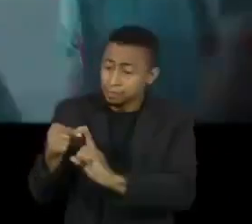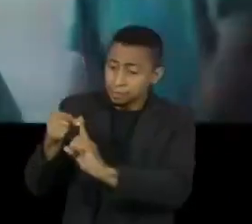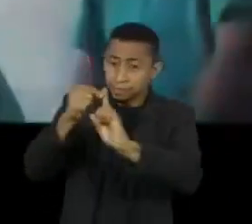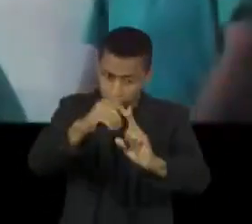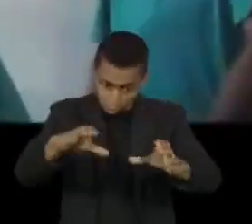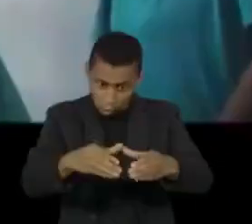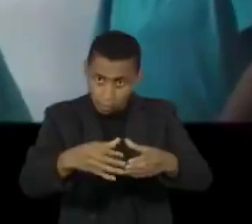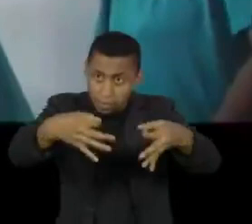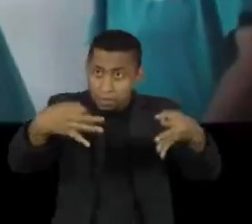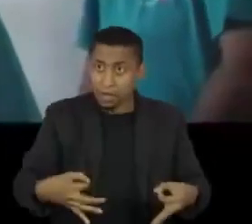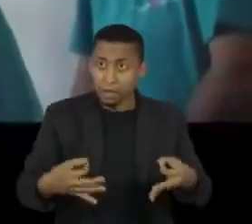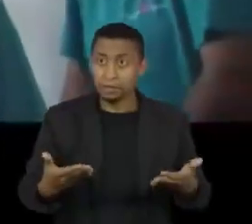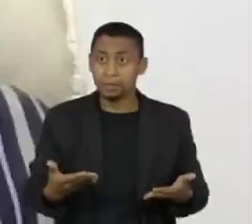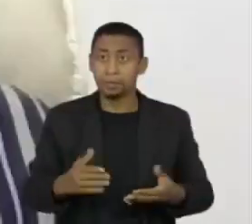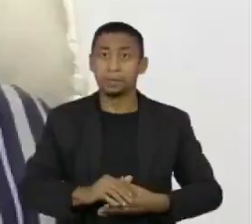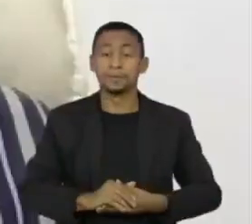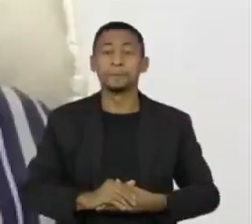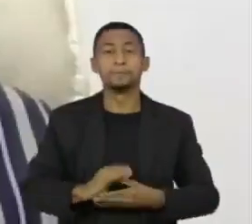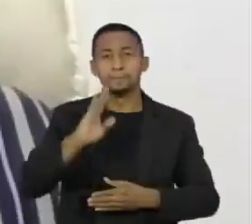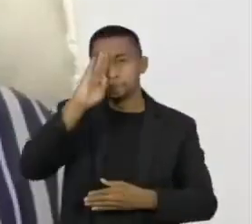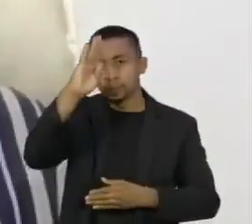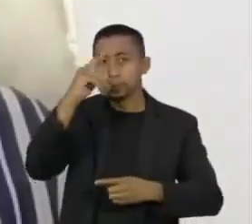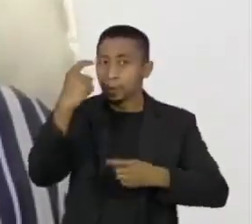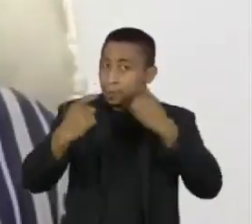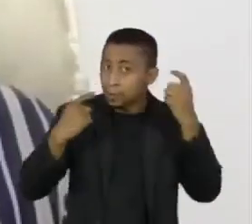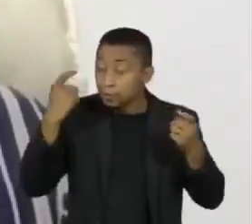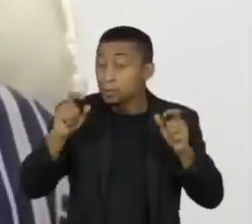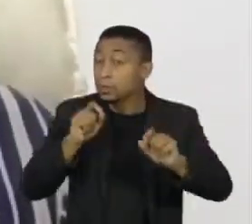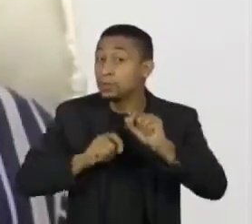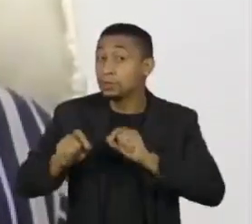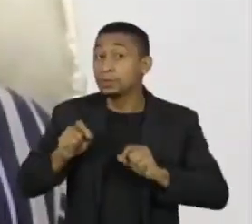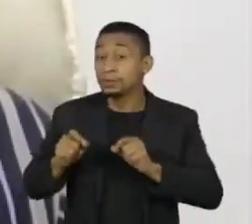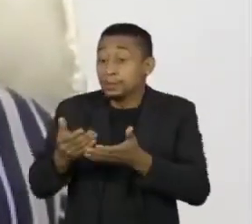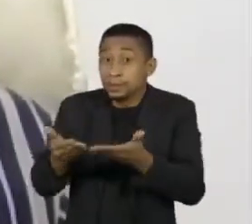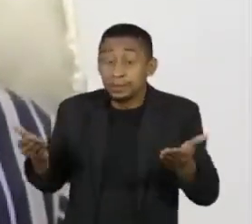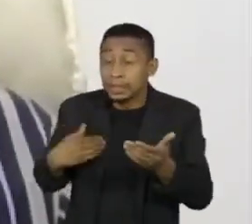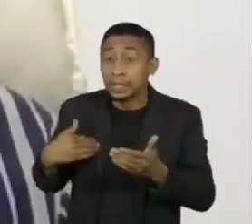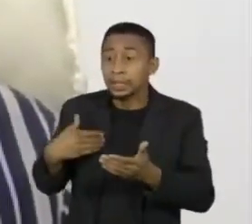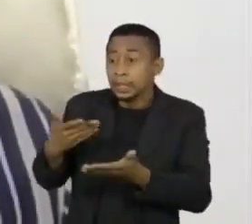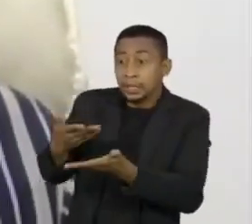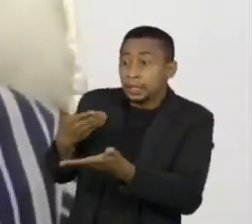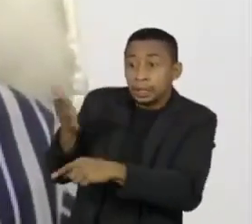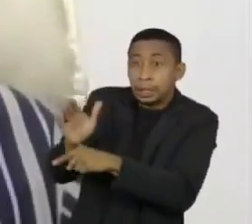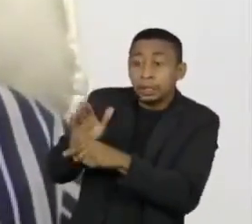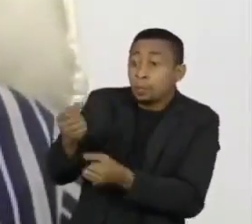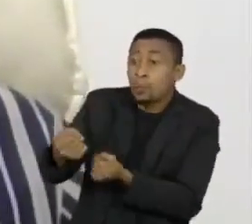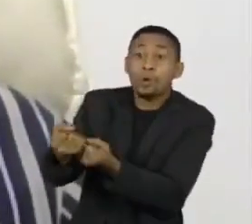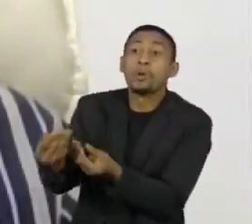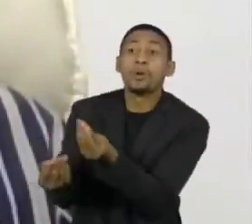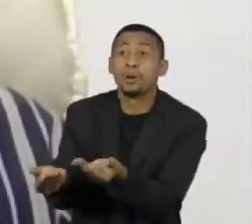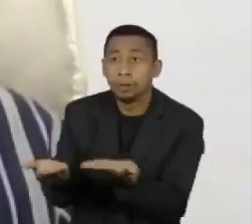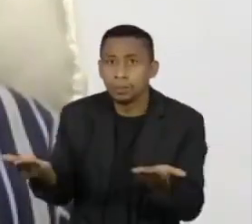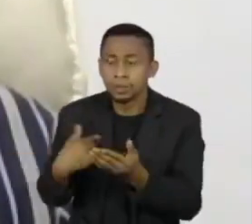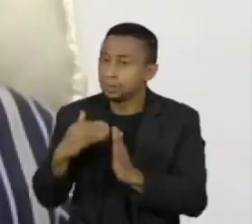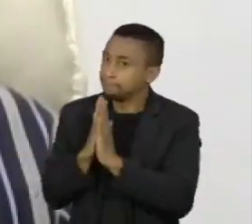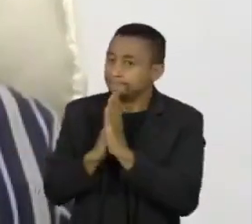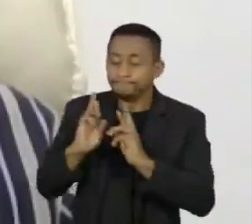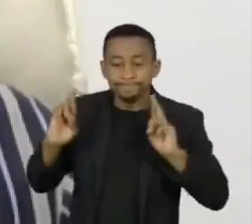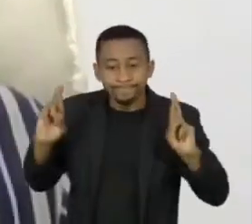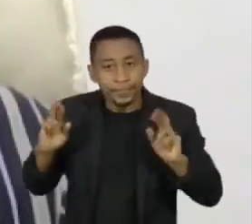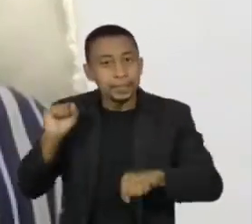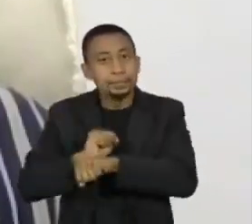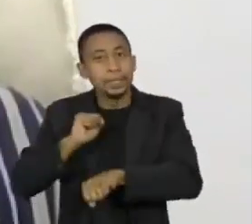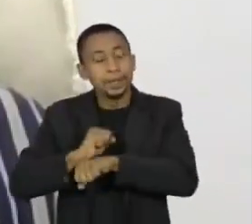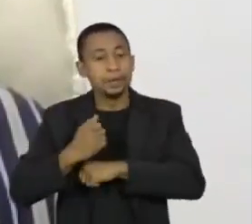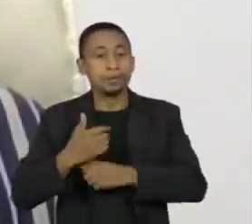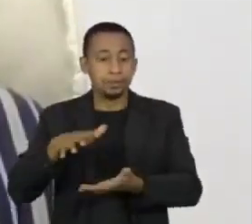o grupo prioritário. A principal preocupação que nós temos é realmente com os assistidos, não é? Então estamos aqui ansiosos, aguardando